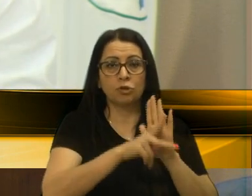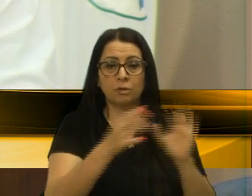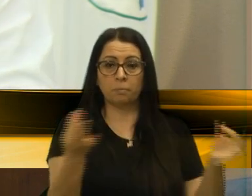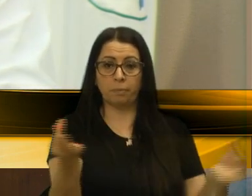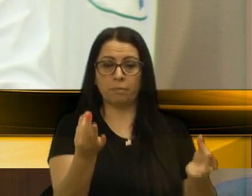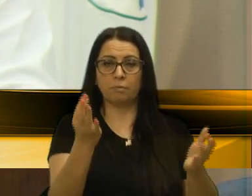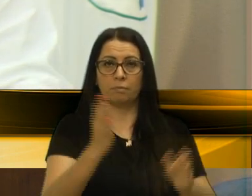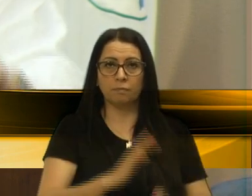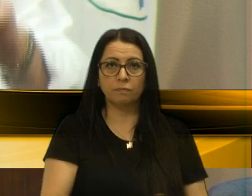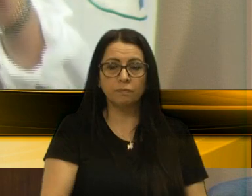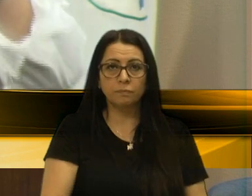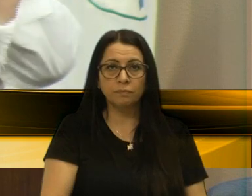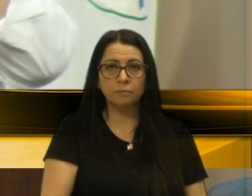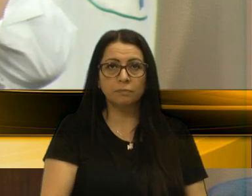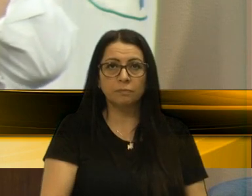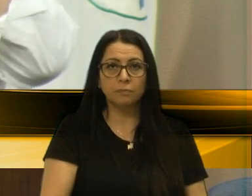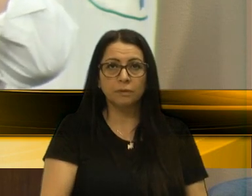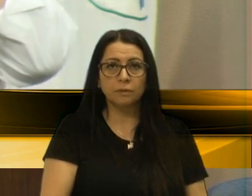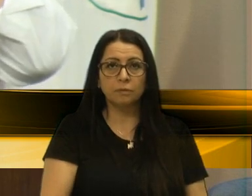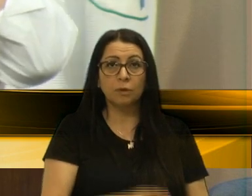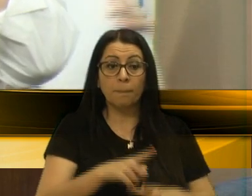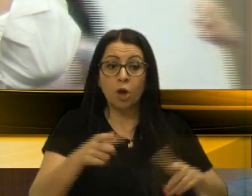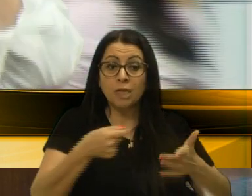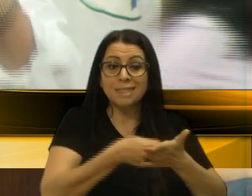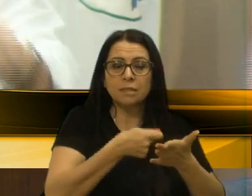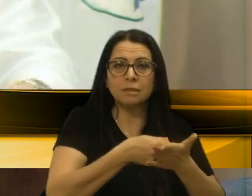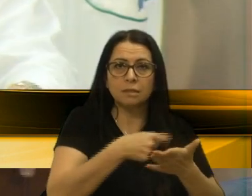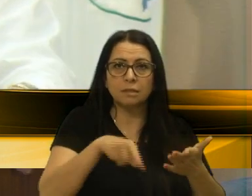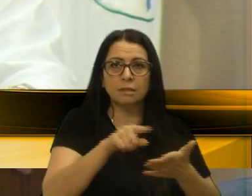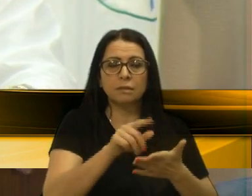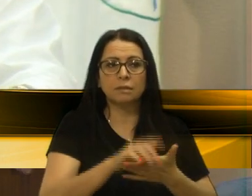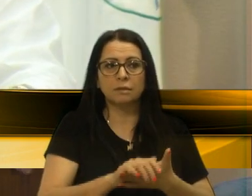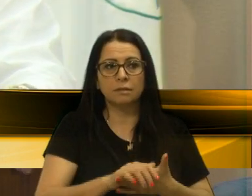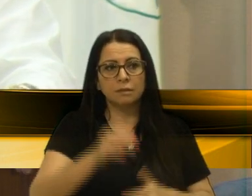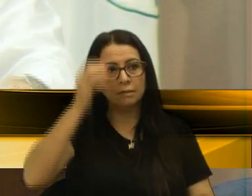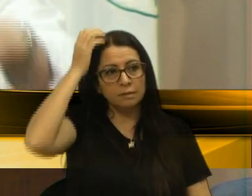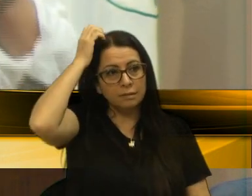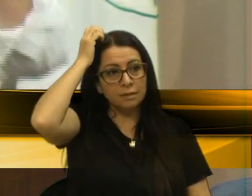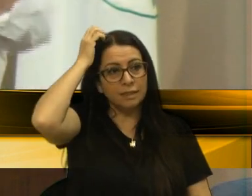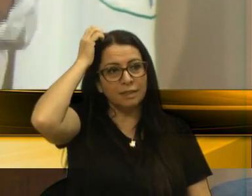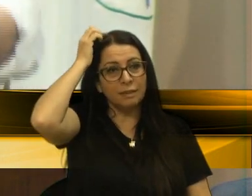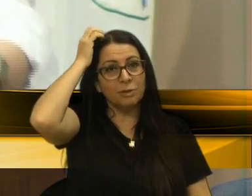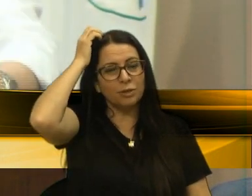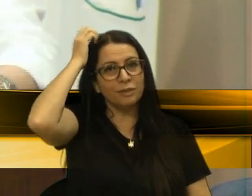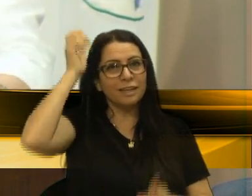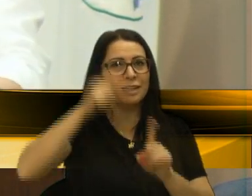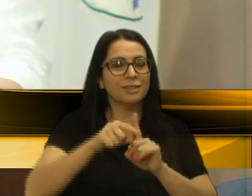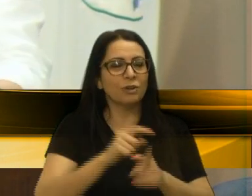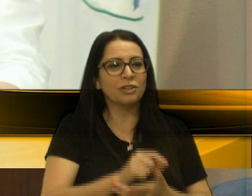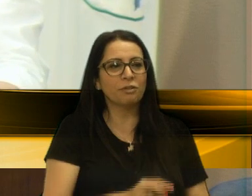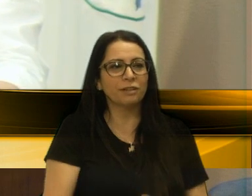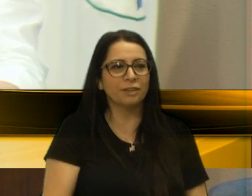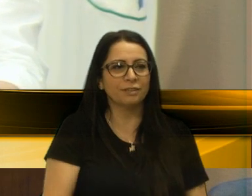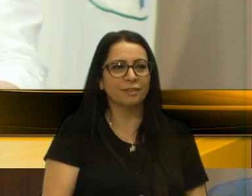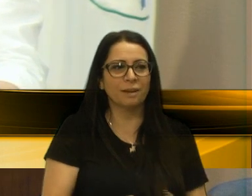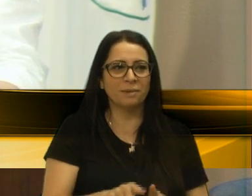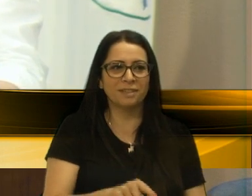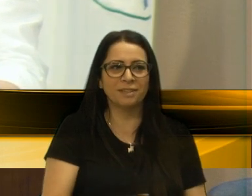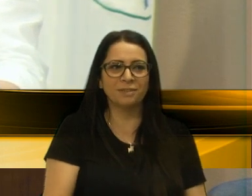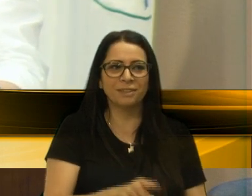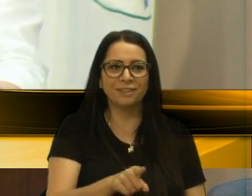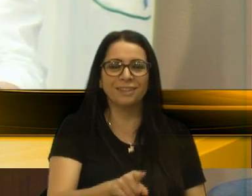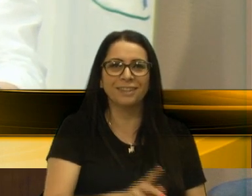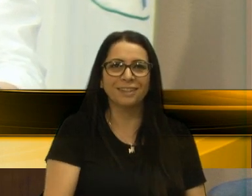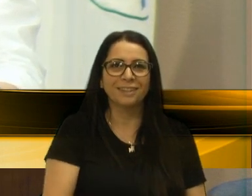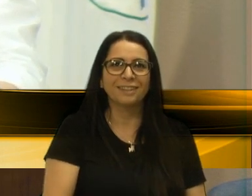perfeito. Então, a maior resistência, sem dúvida nenhuma, a questões das contribuições que a Câmara fez à revisão do plano